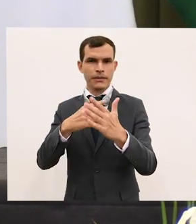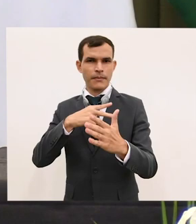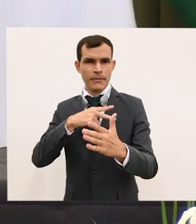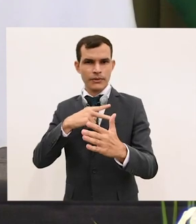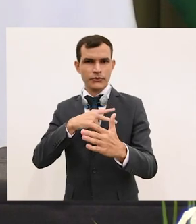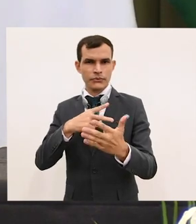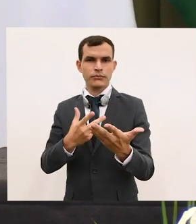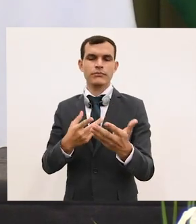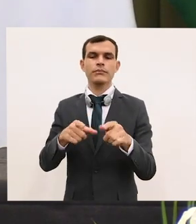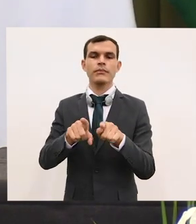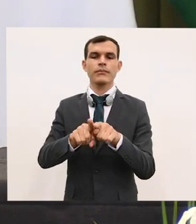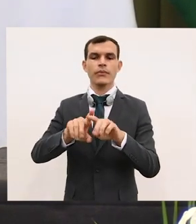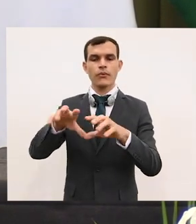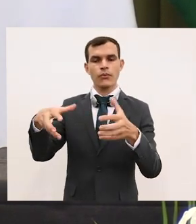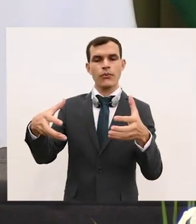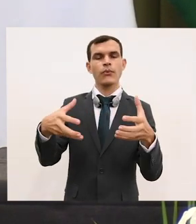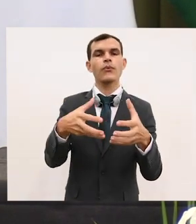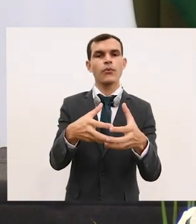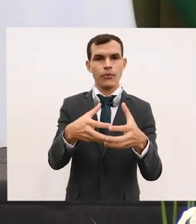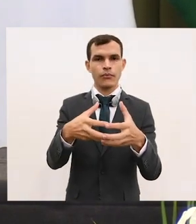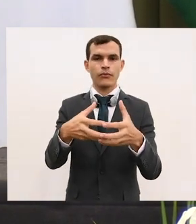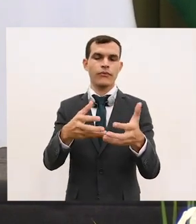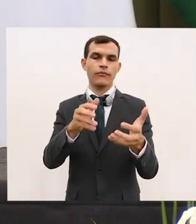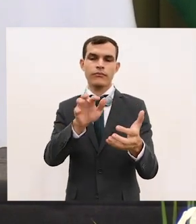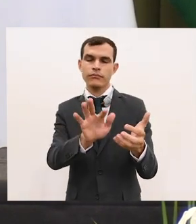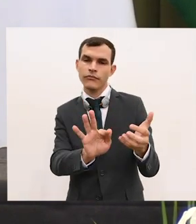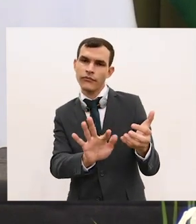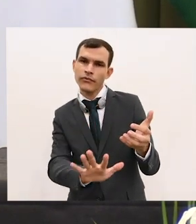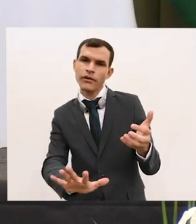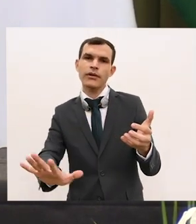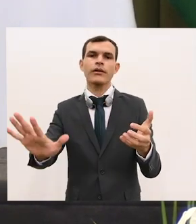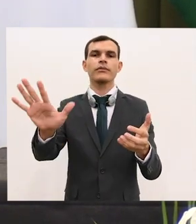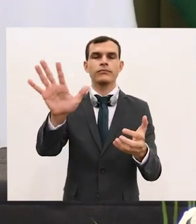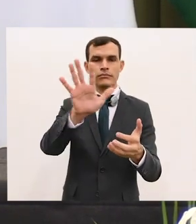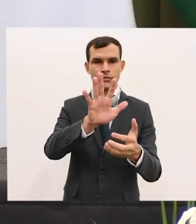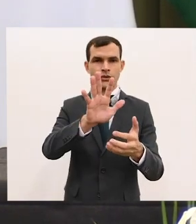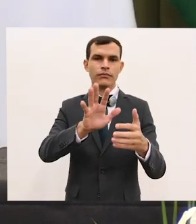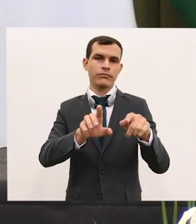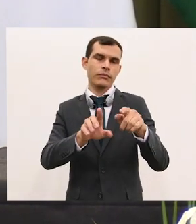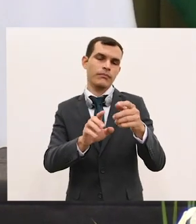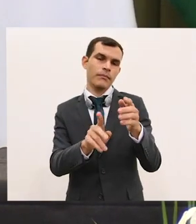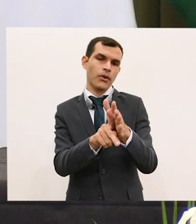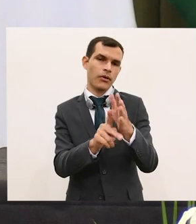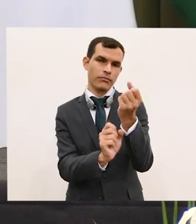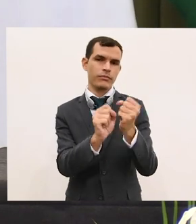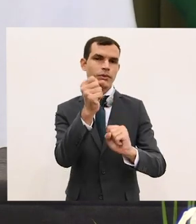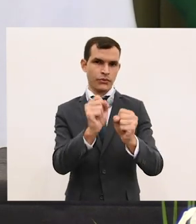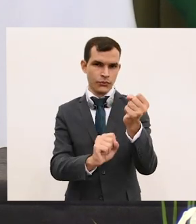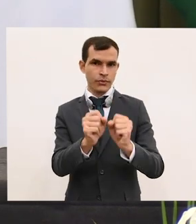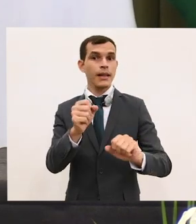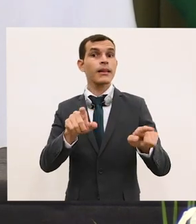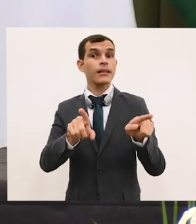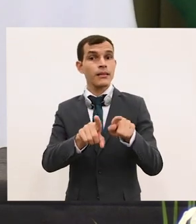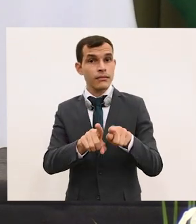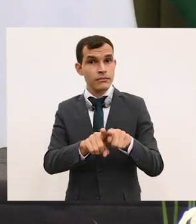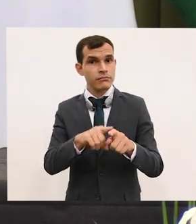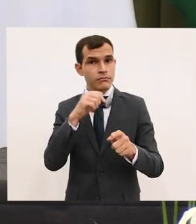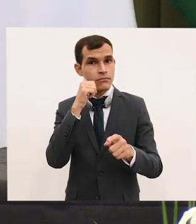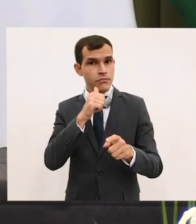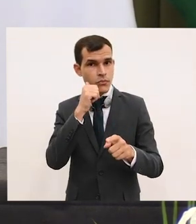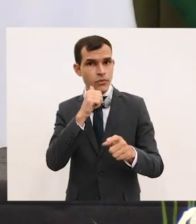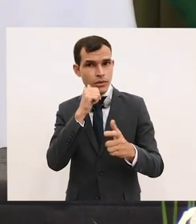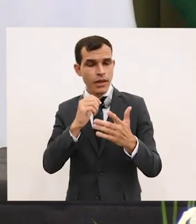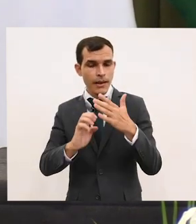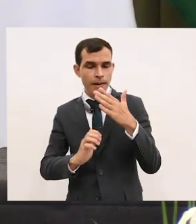da Confederação Nacional da Indústria e da Federação de Indústria do Estado de São Paulo, a Fiesp, e também com mulheres empreendedoras e de pequenas